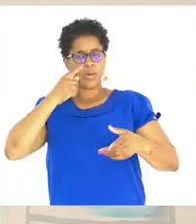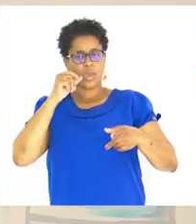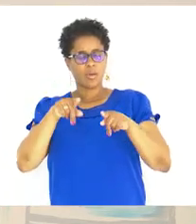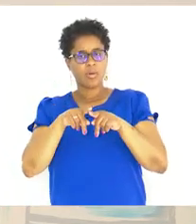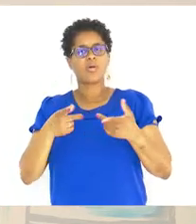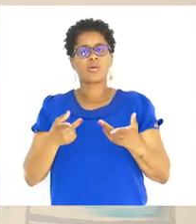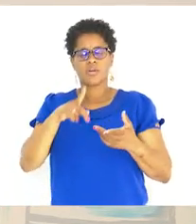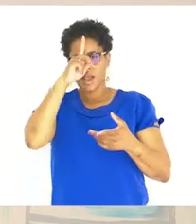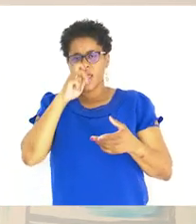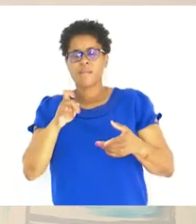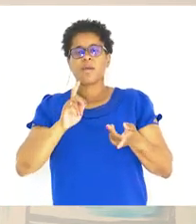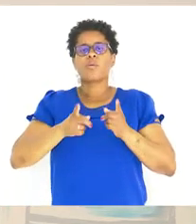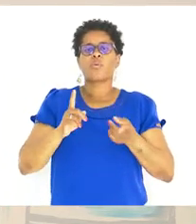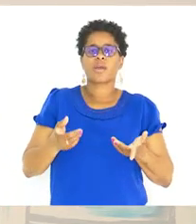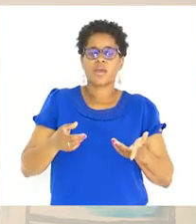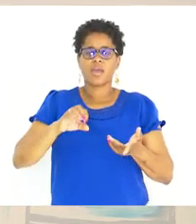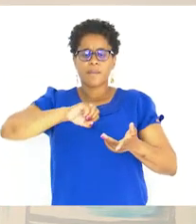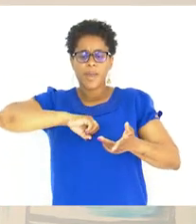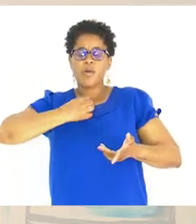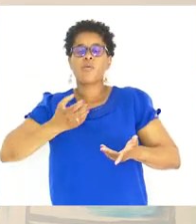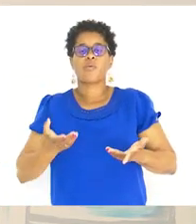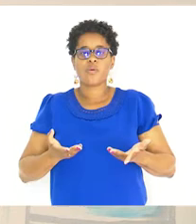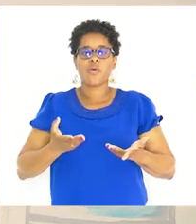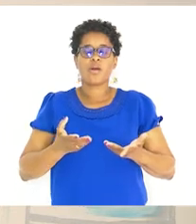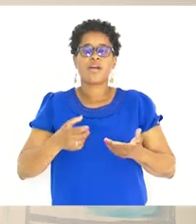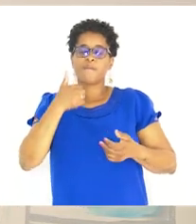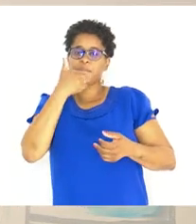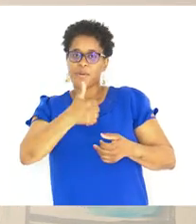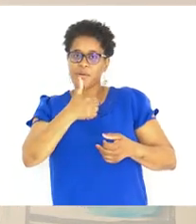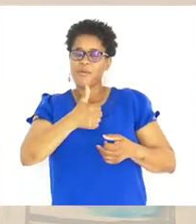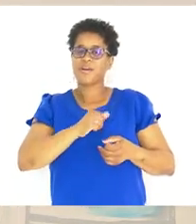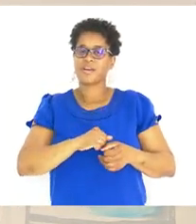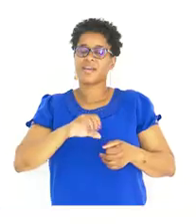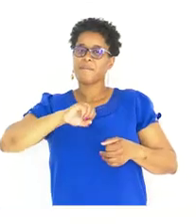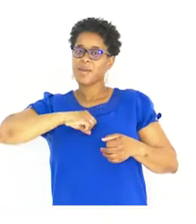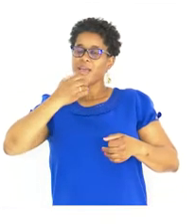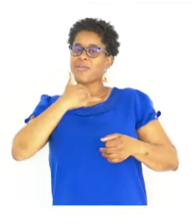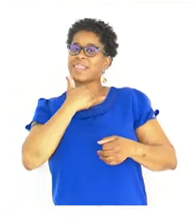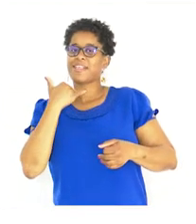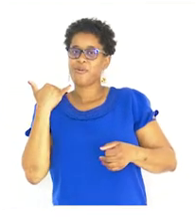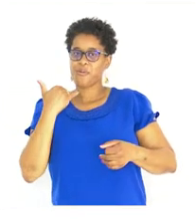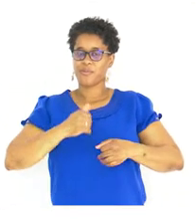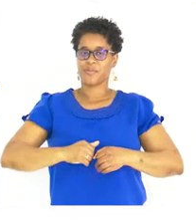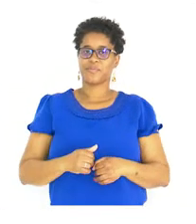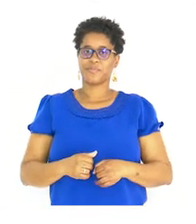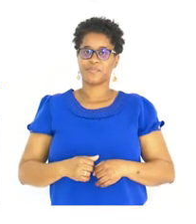Irmão Do meu Pai Boa É o meu Tio